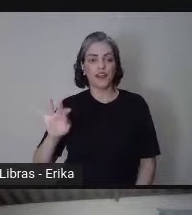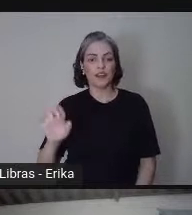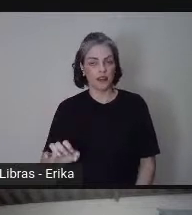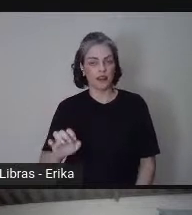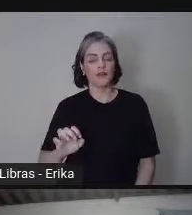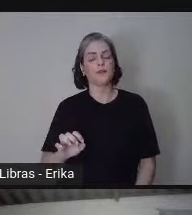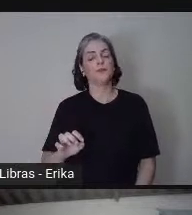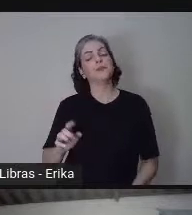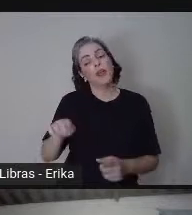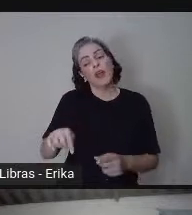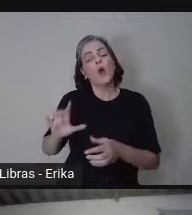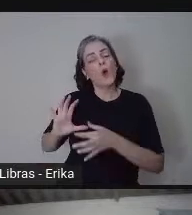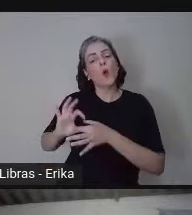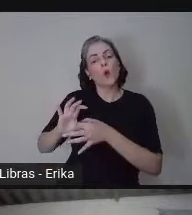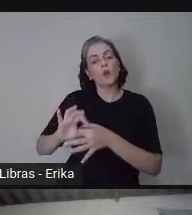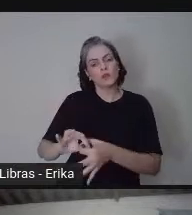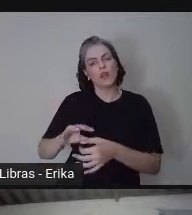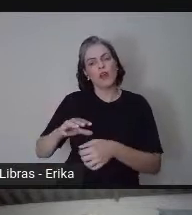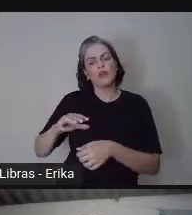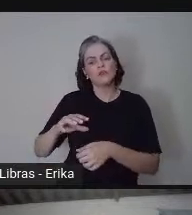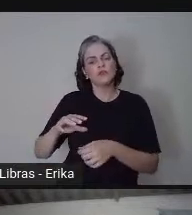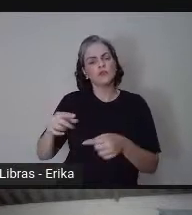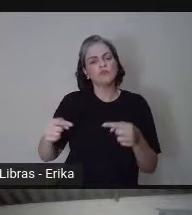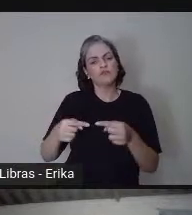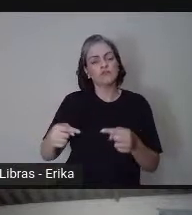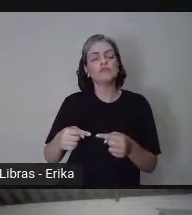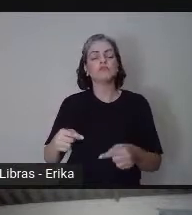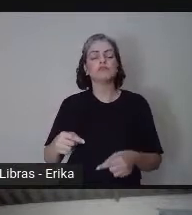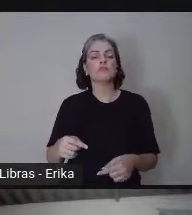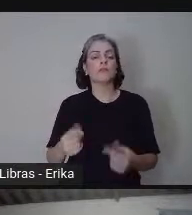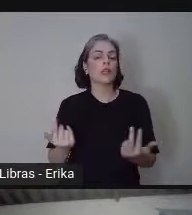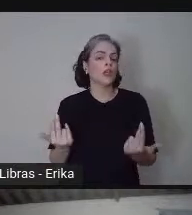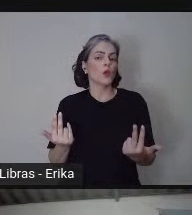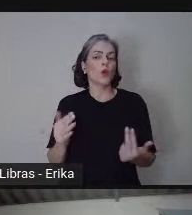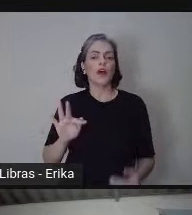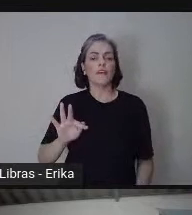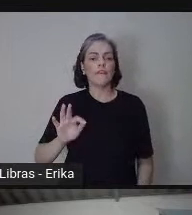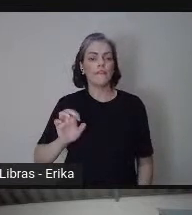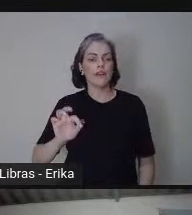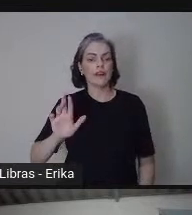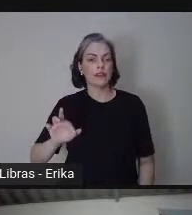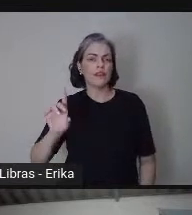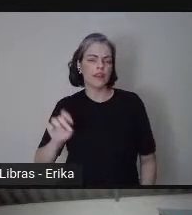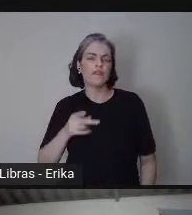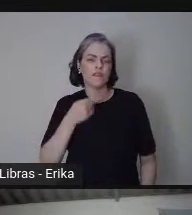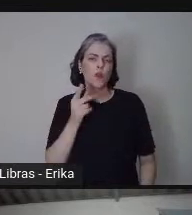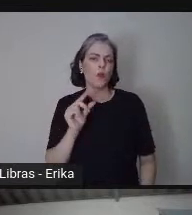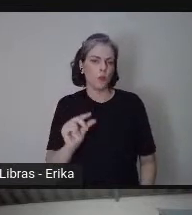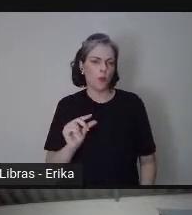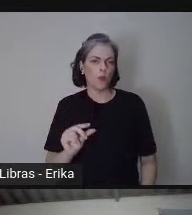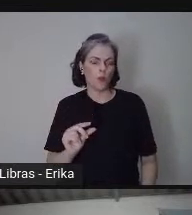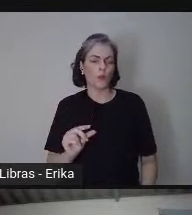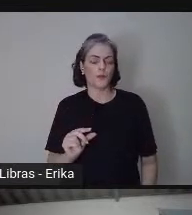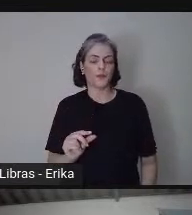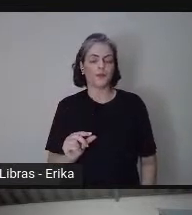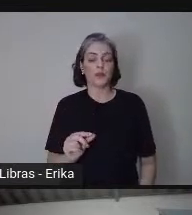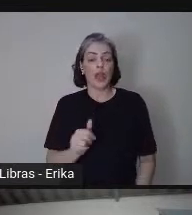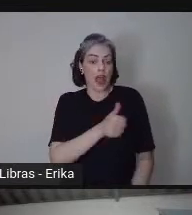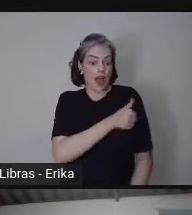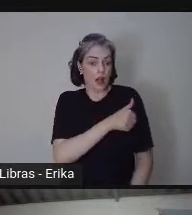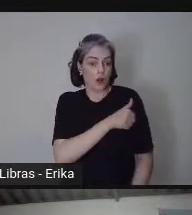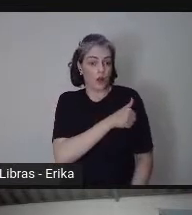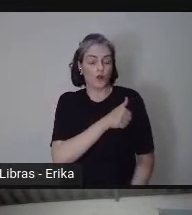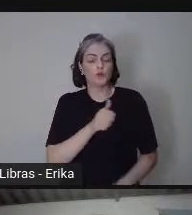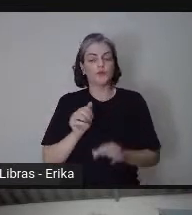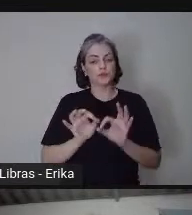nessas questões que a Fernanda inclusive tocou, de que o aluno EAD é um